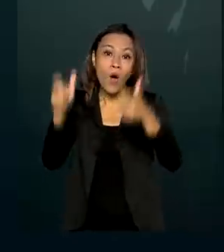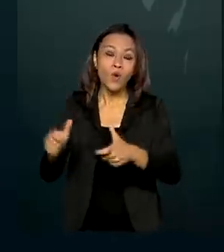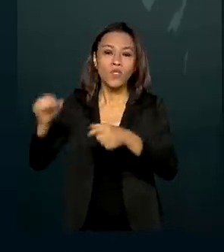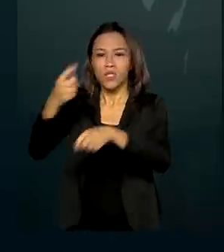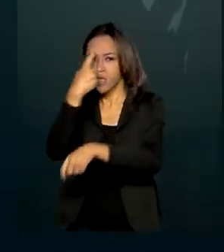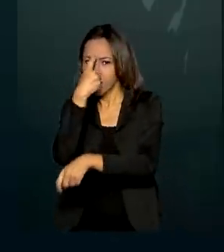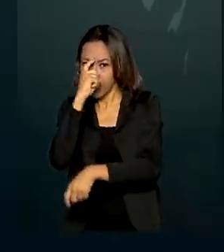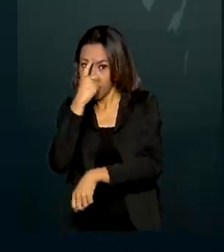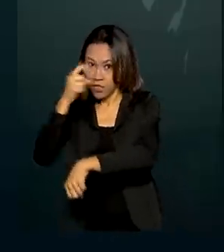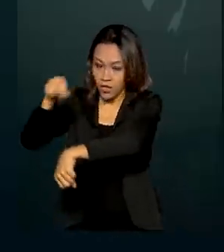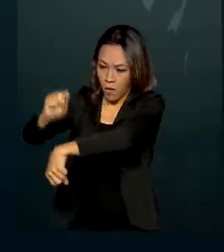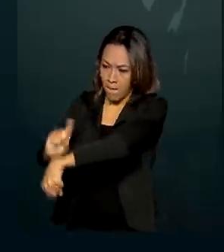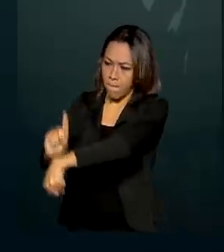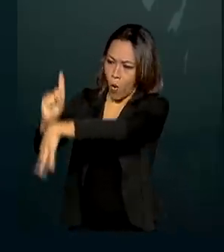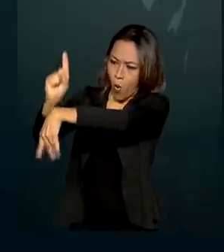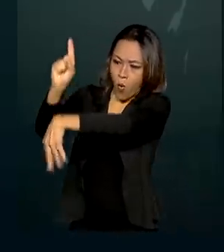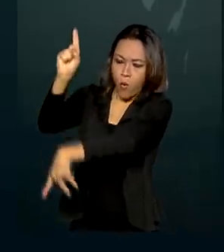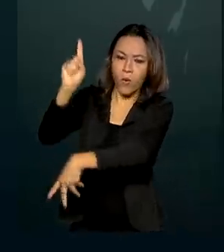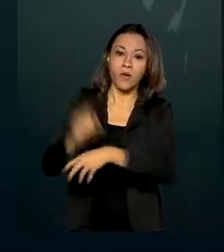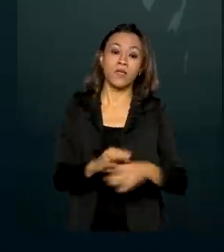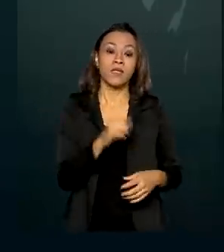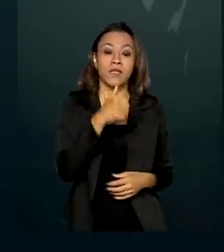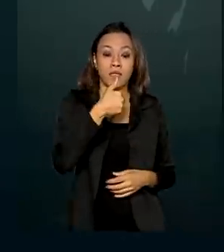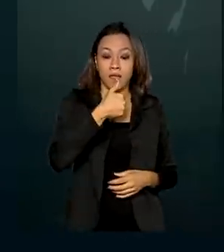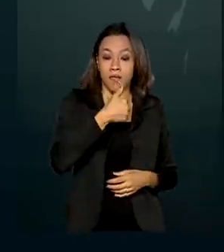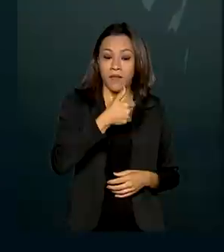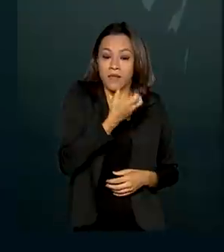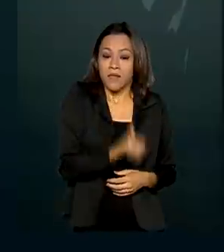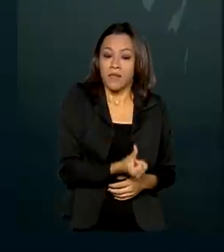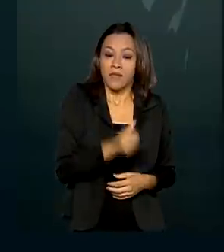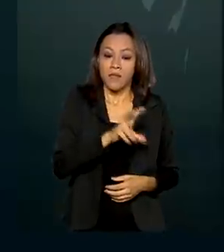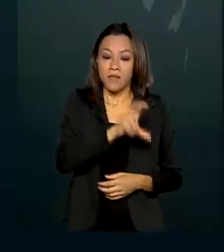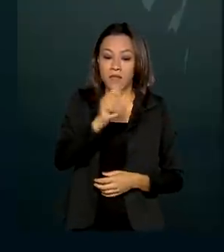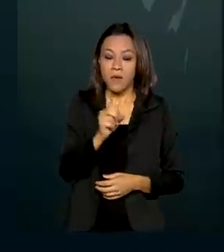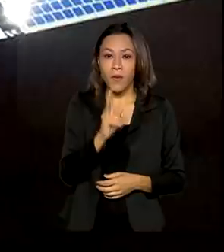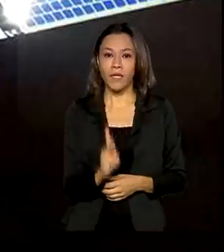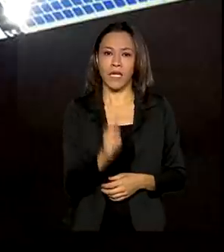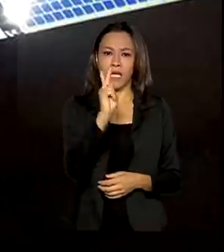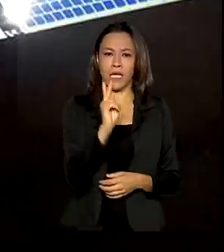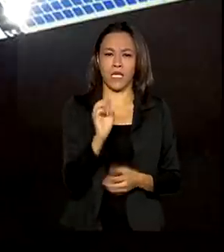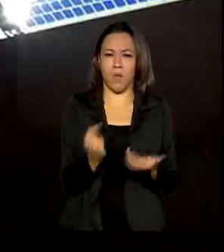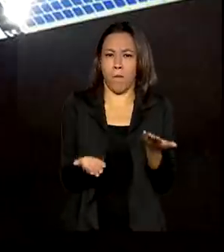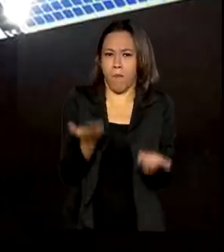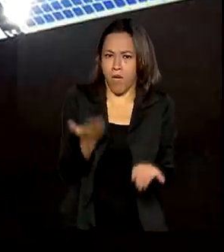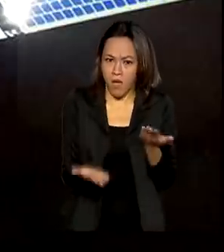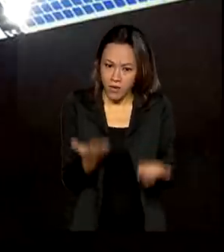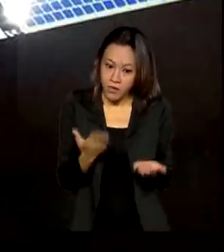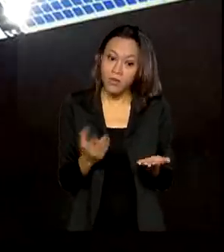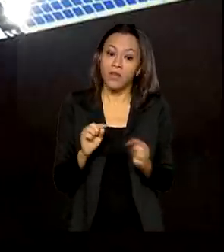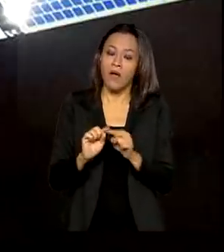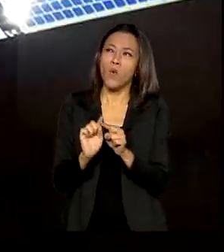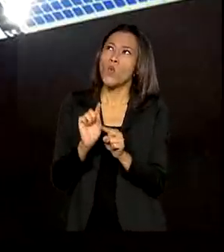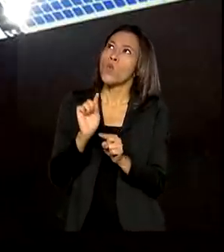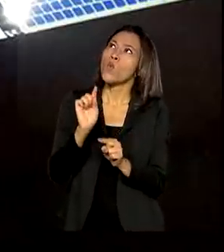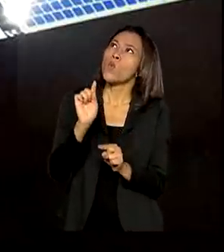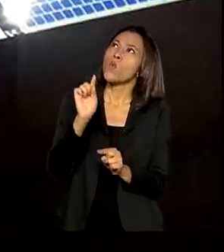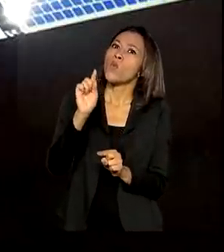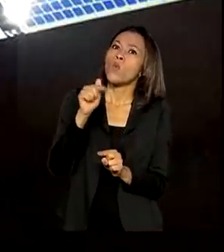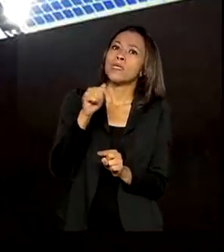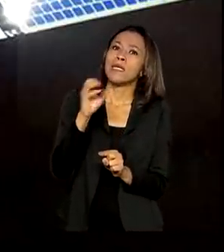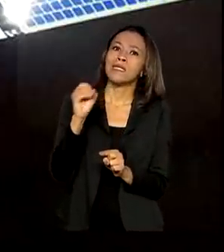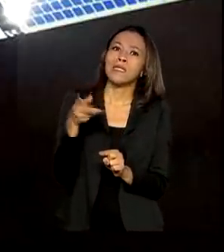O equipamento tem 650 quilos e ficará cerca de 700 quilômetros de altitude